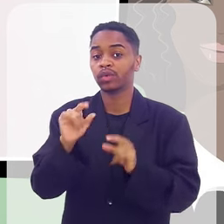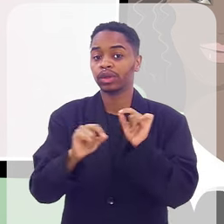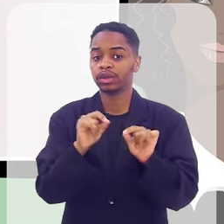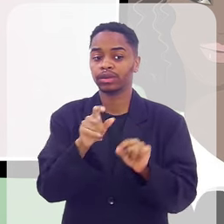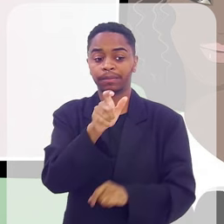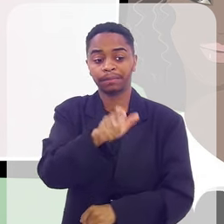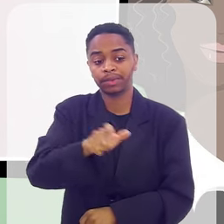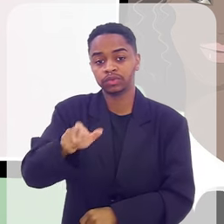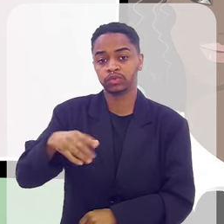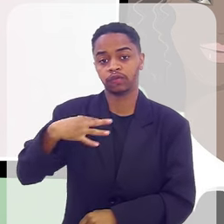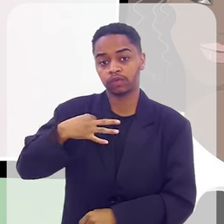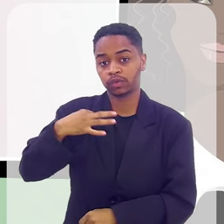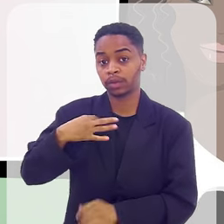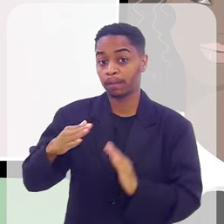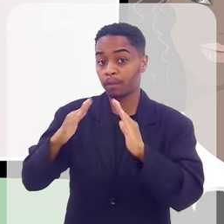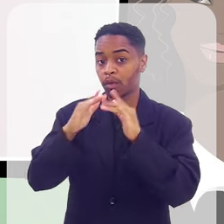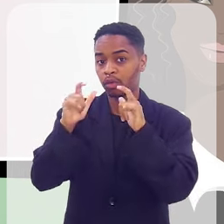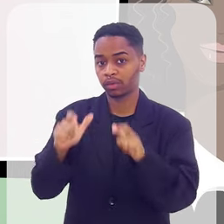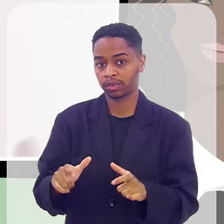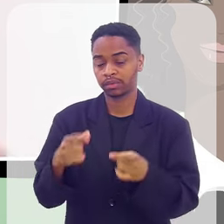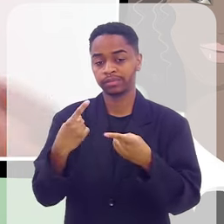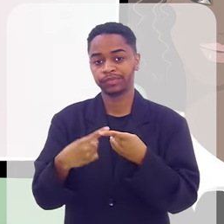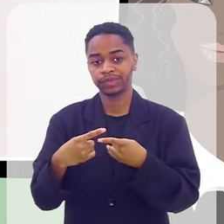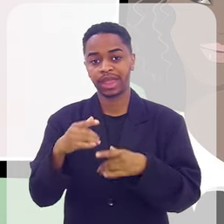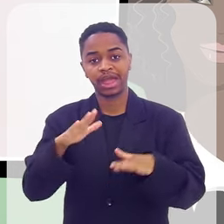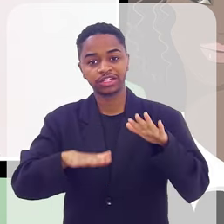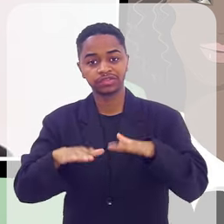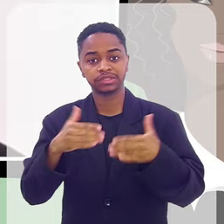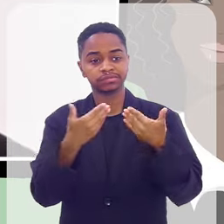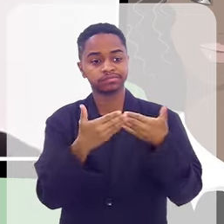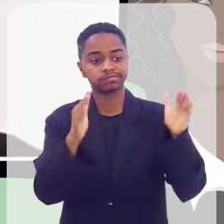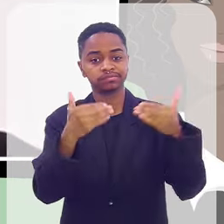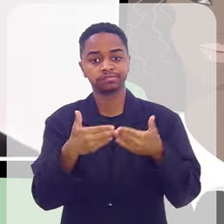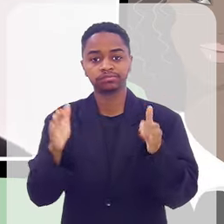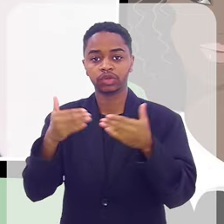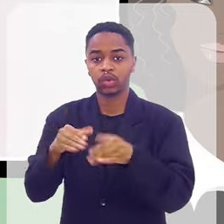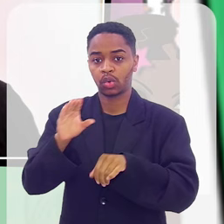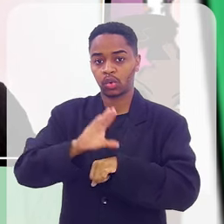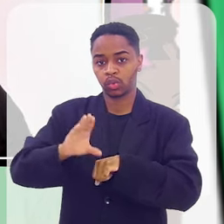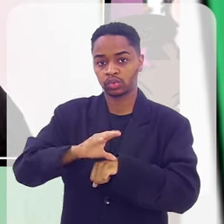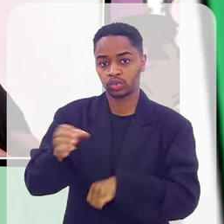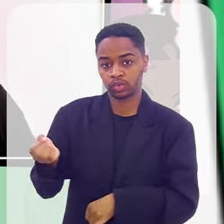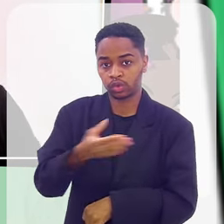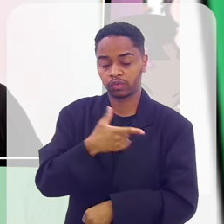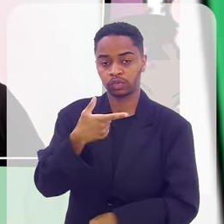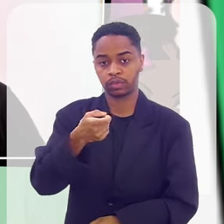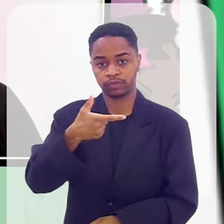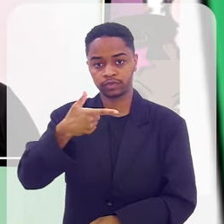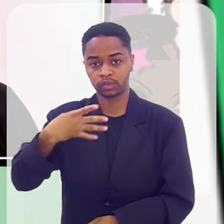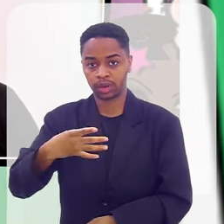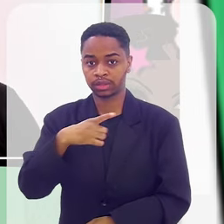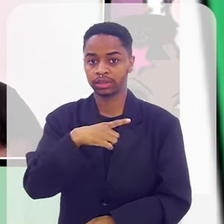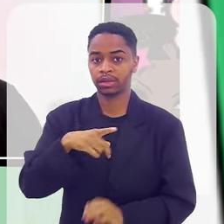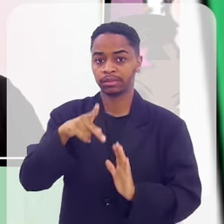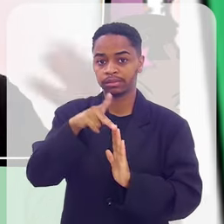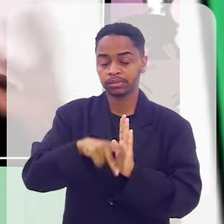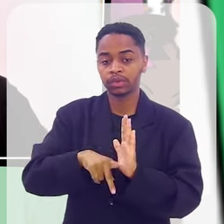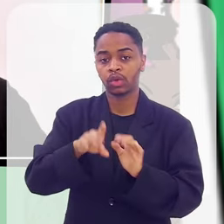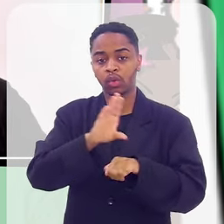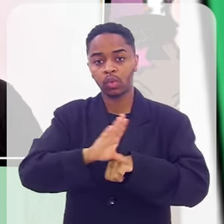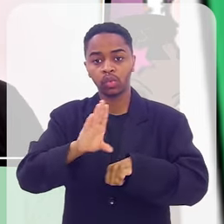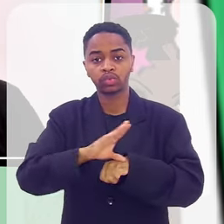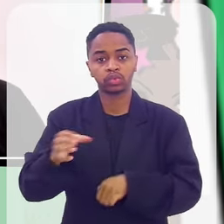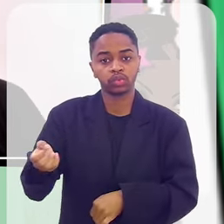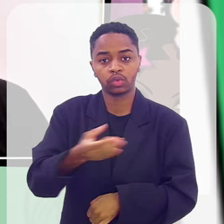fato? Voluntários locais, gente, de vez em quando, abre novos cursos. 2024 vai ter um novo para a gente